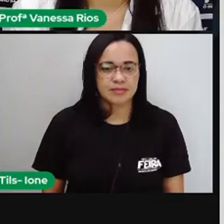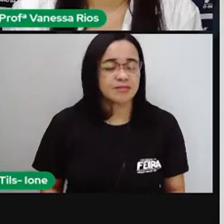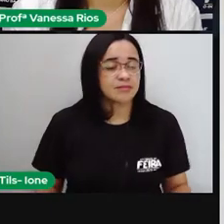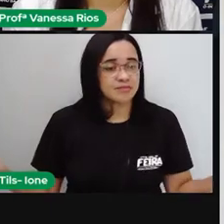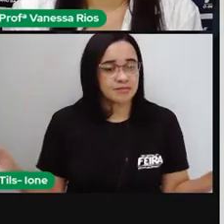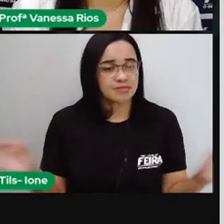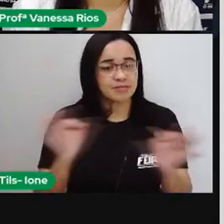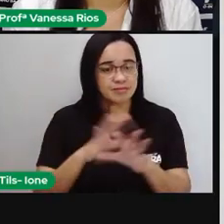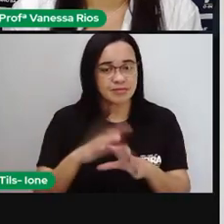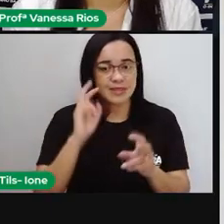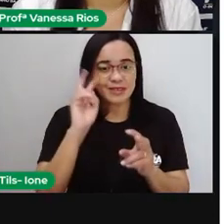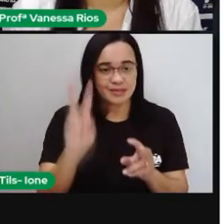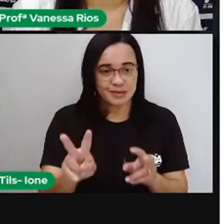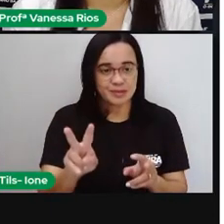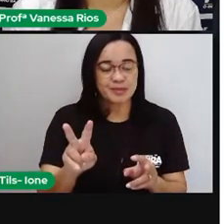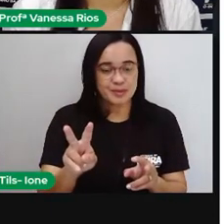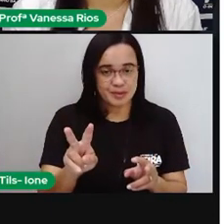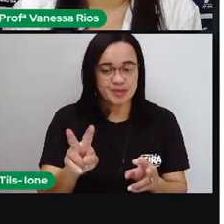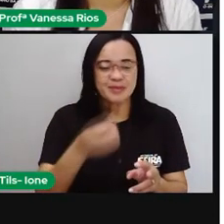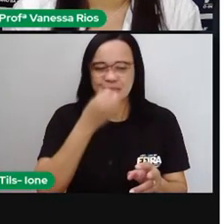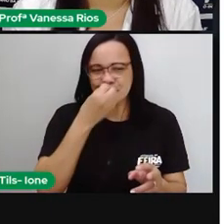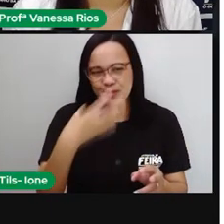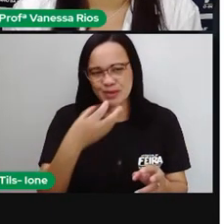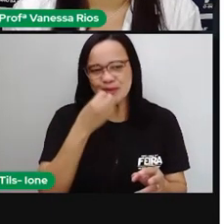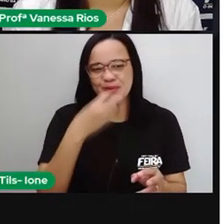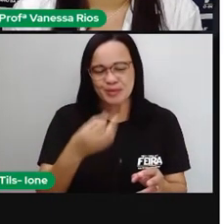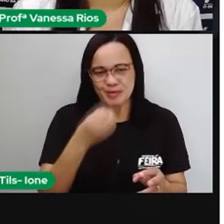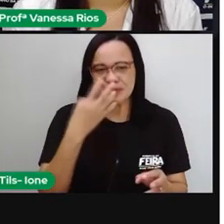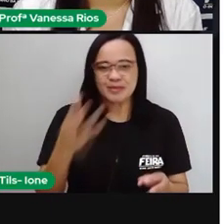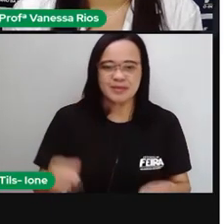Pronto, olharam aí? Que bom, não é?